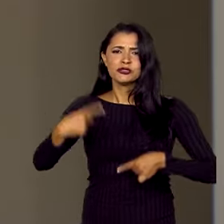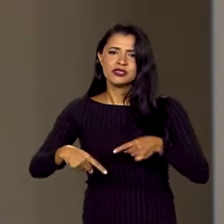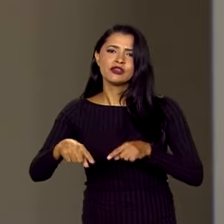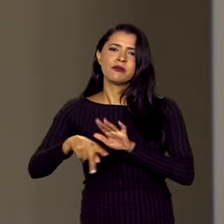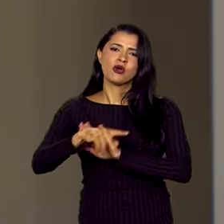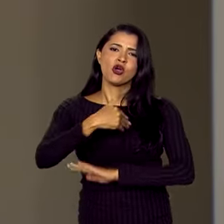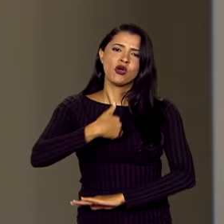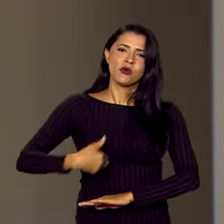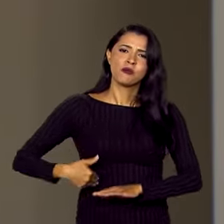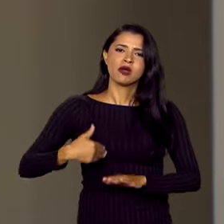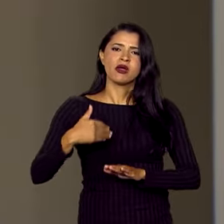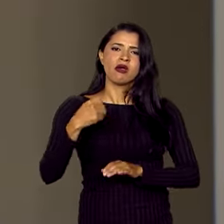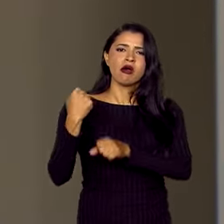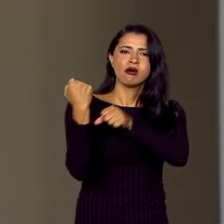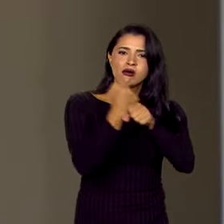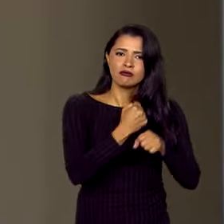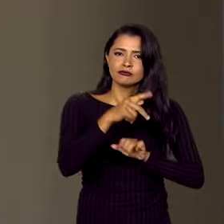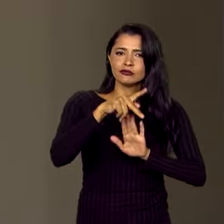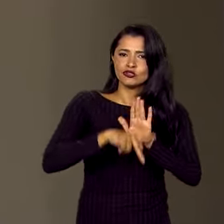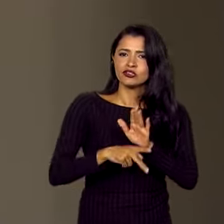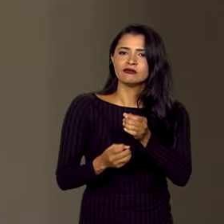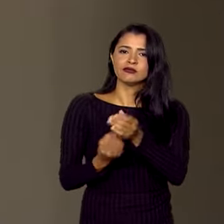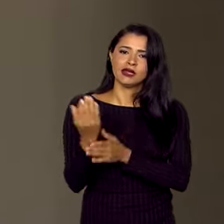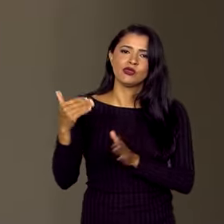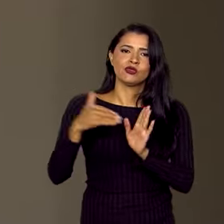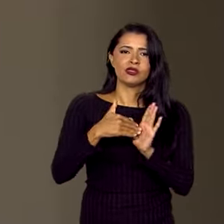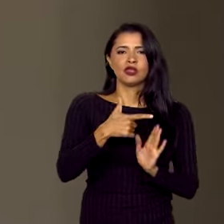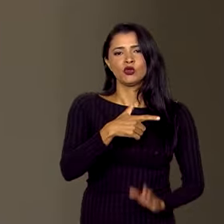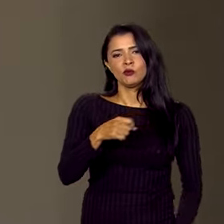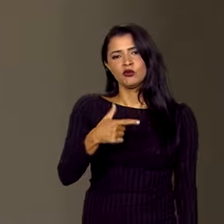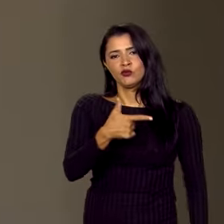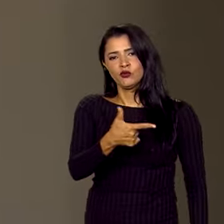e projetos que devem ser implantados até 2027 no país.ridgem João